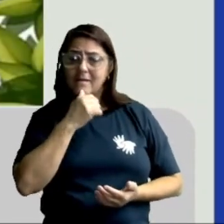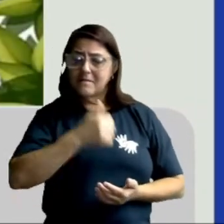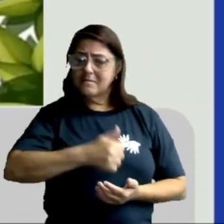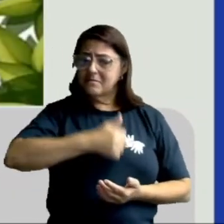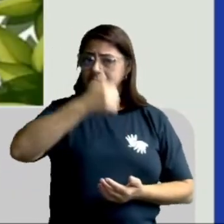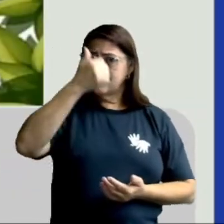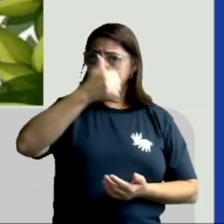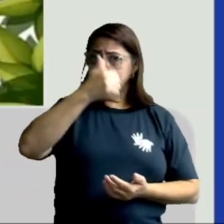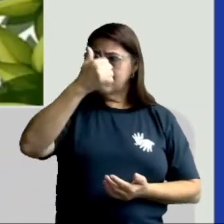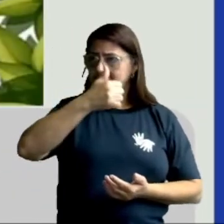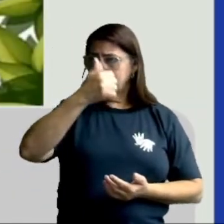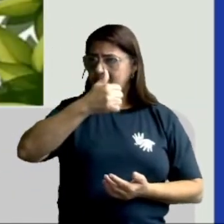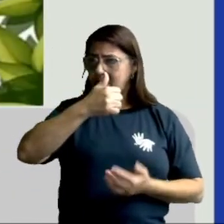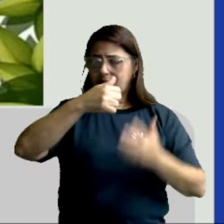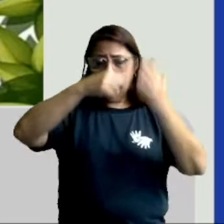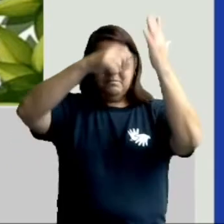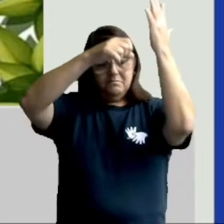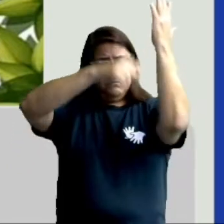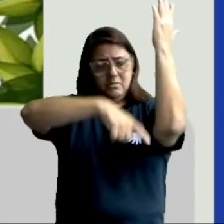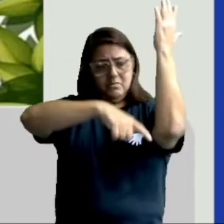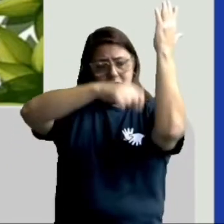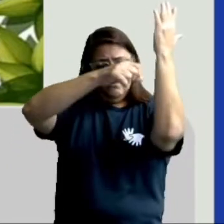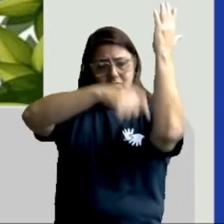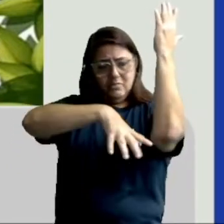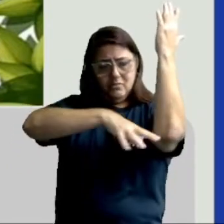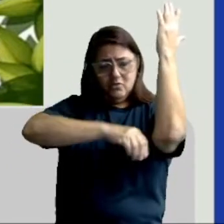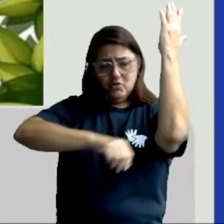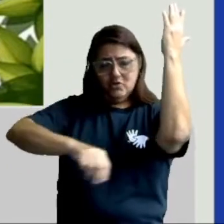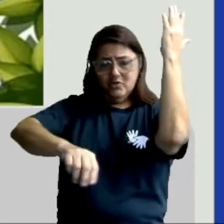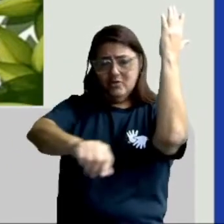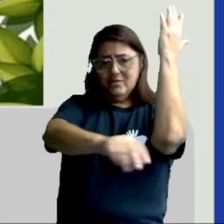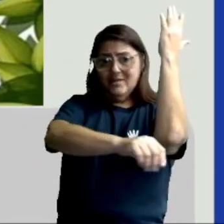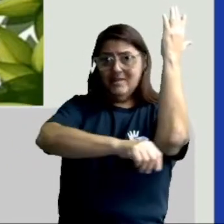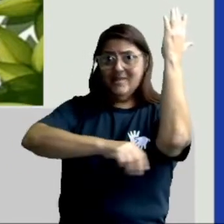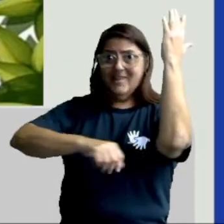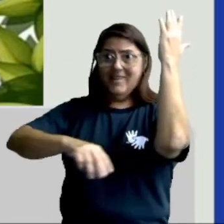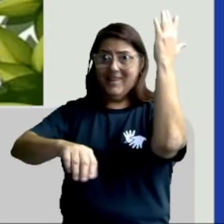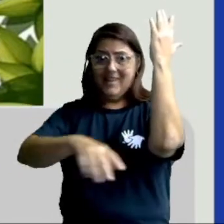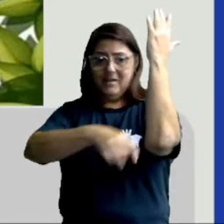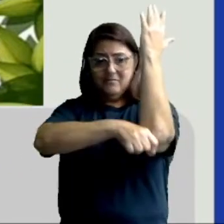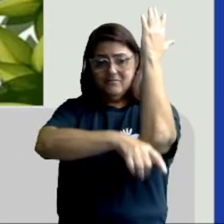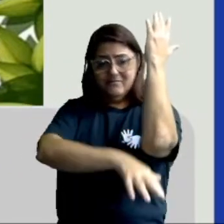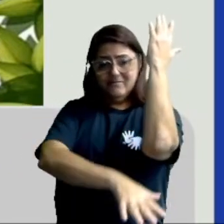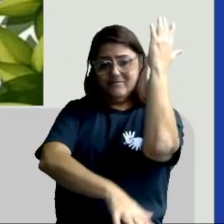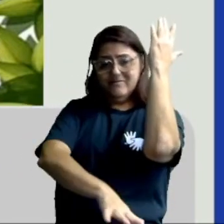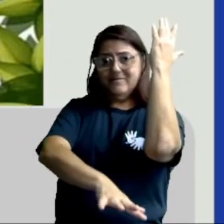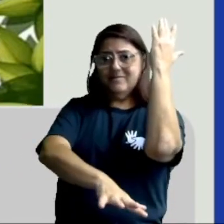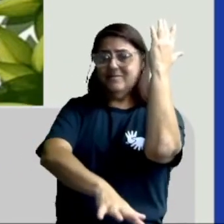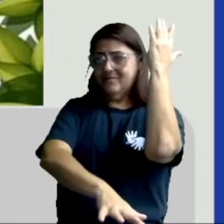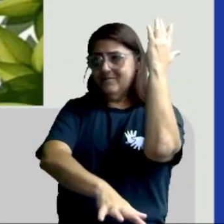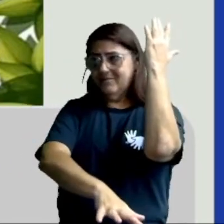Primeiro, a água cai no solo. Vejam aí a imagem da água caindo no solo.